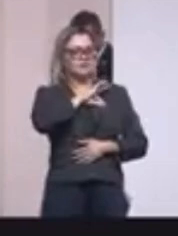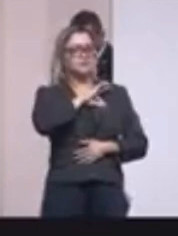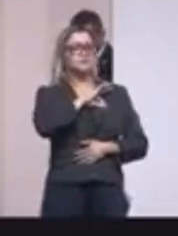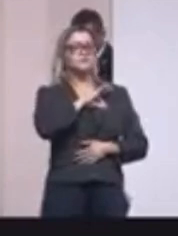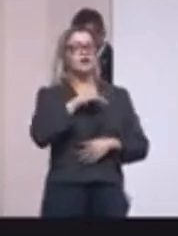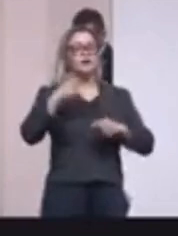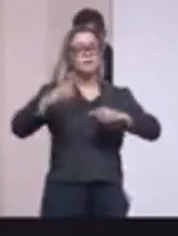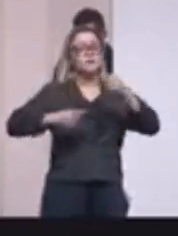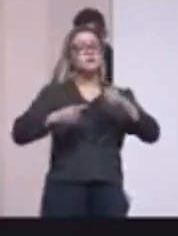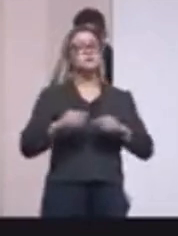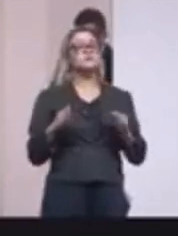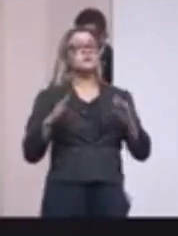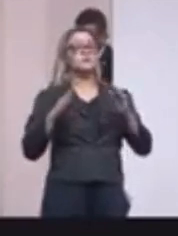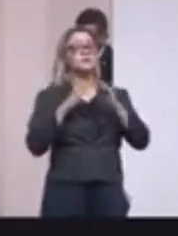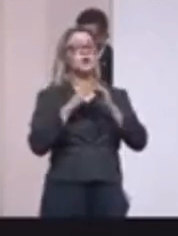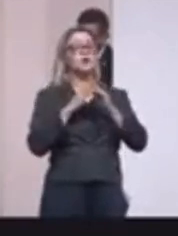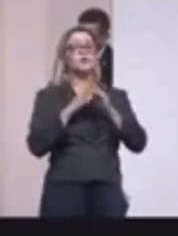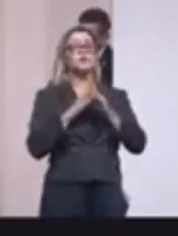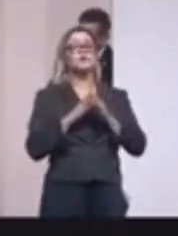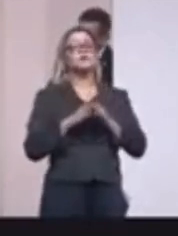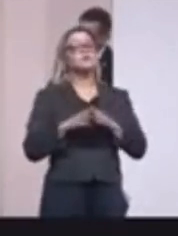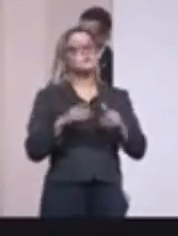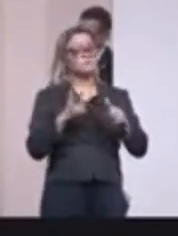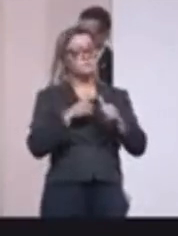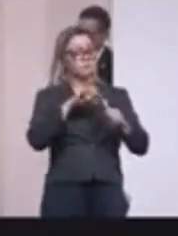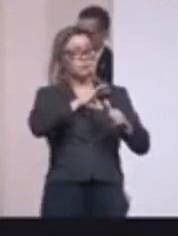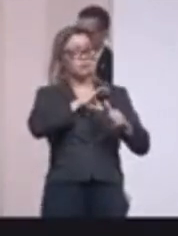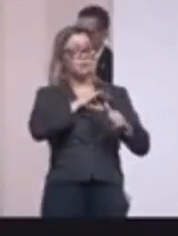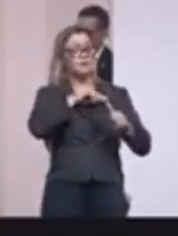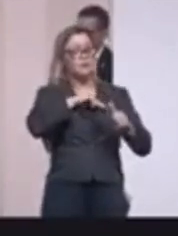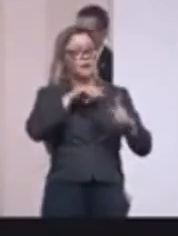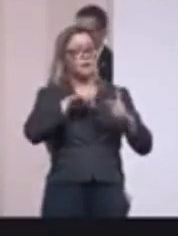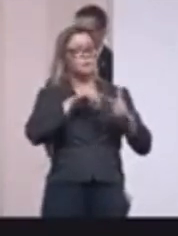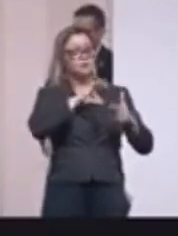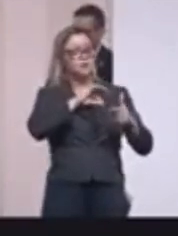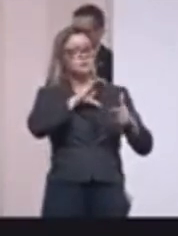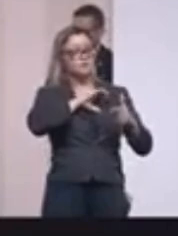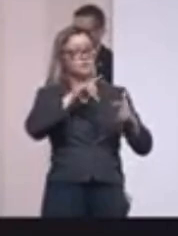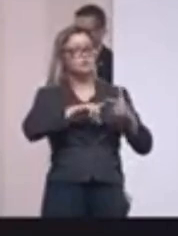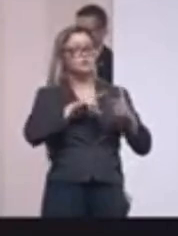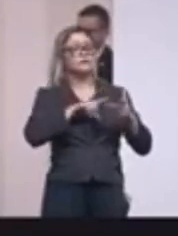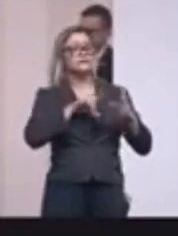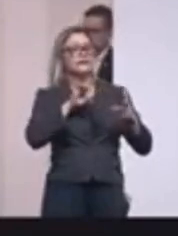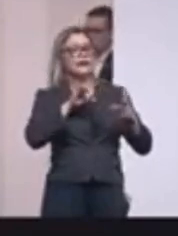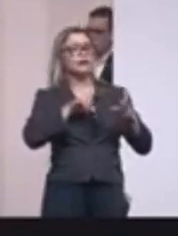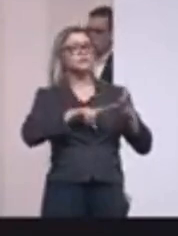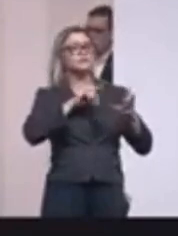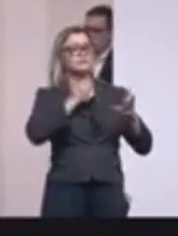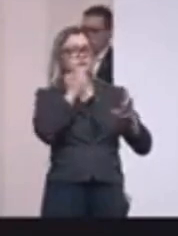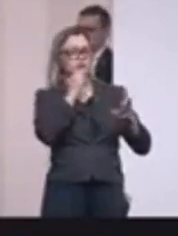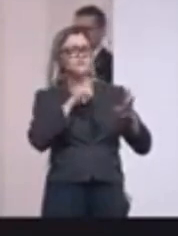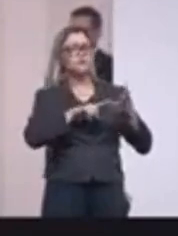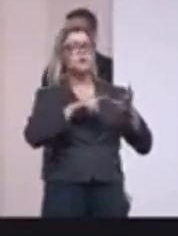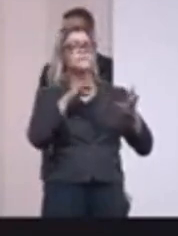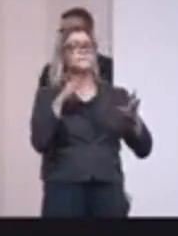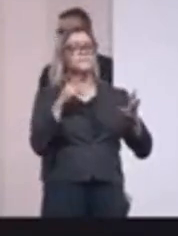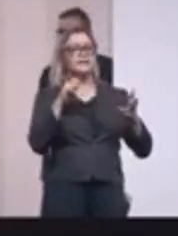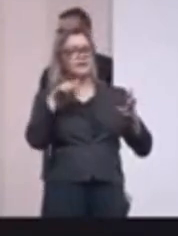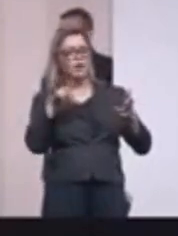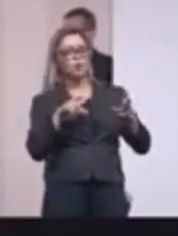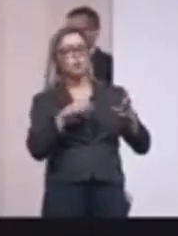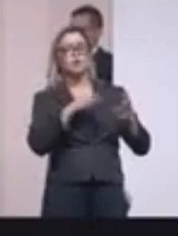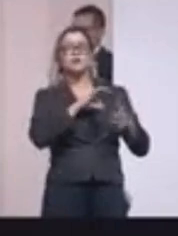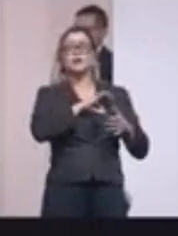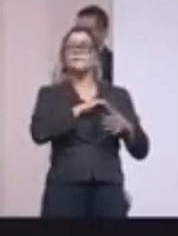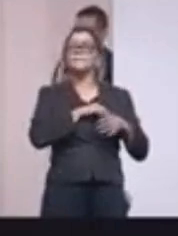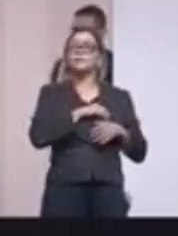uma política habitacional que alcança policiais militares, policiais civis, policiais técnicos científicos e policiais penais. A recente